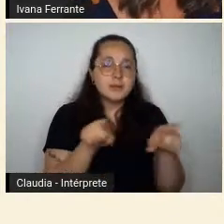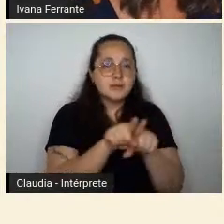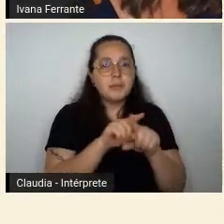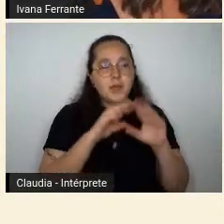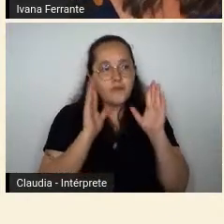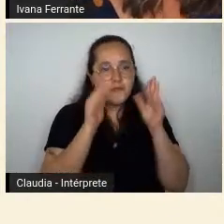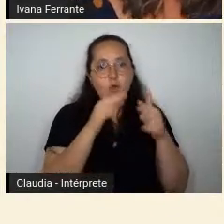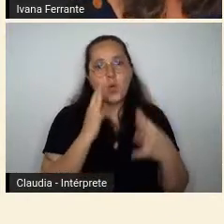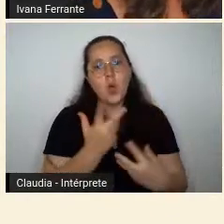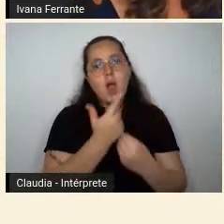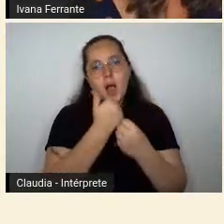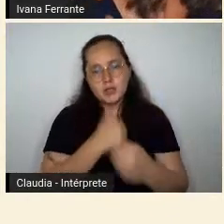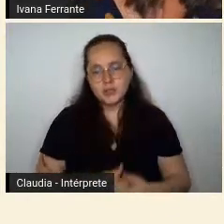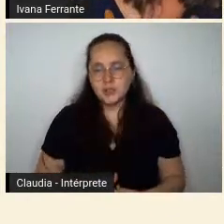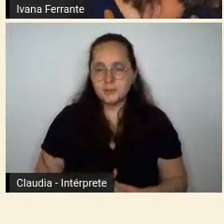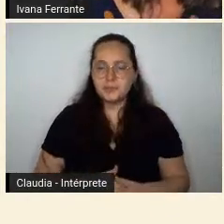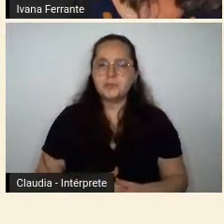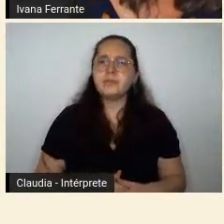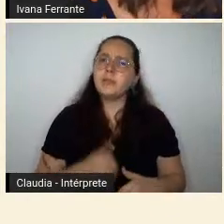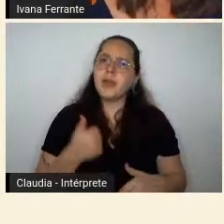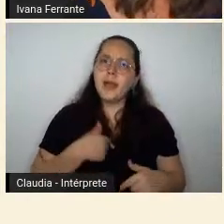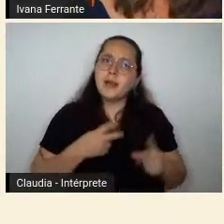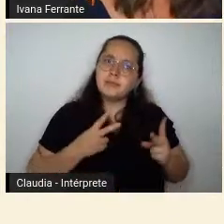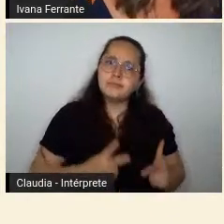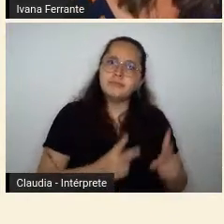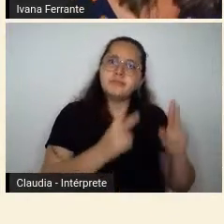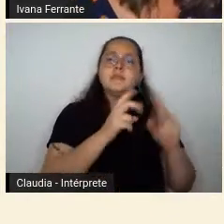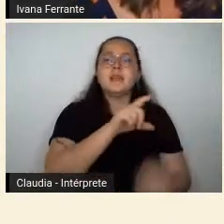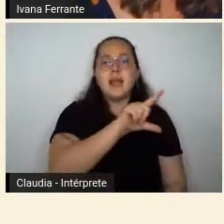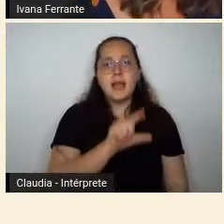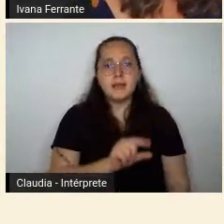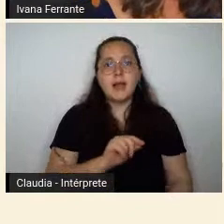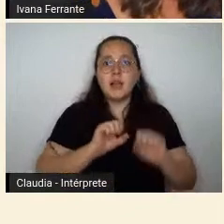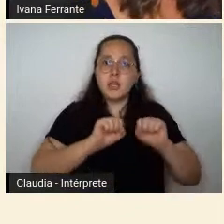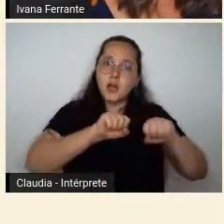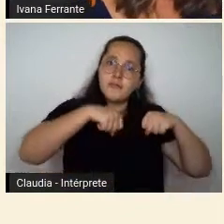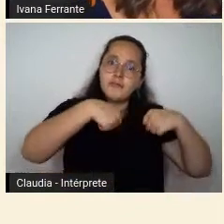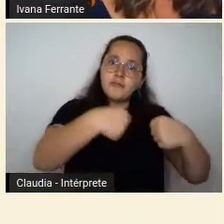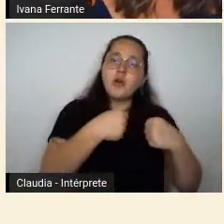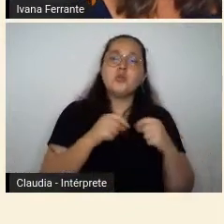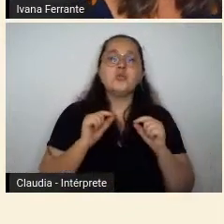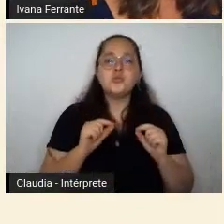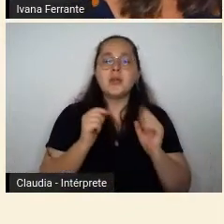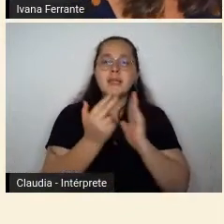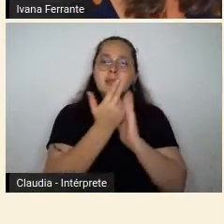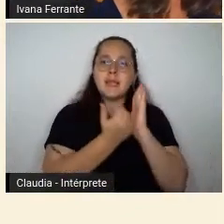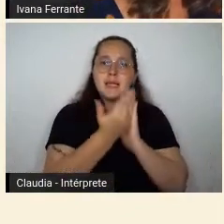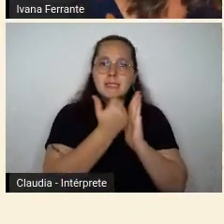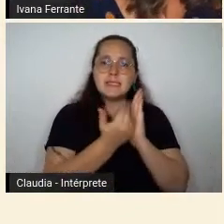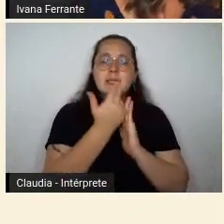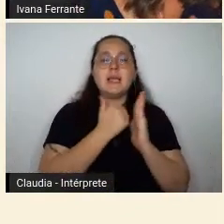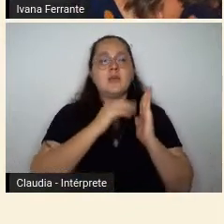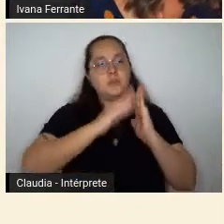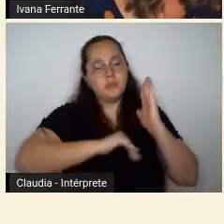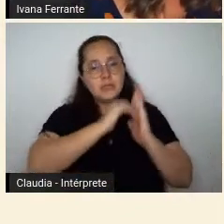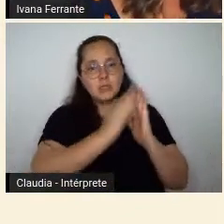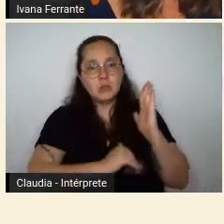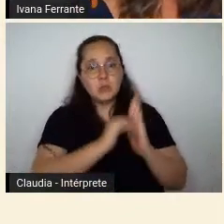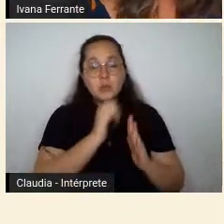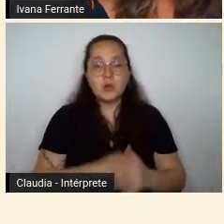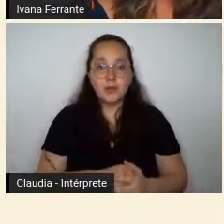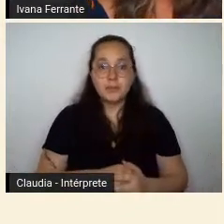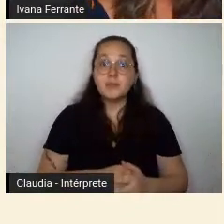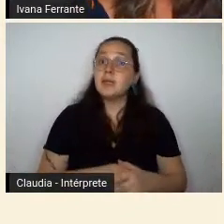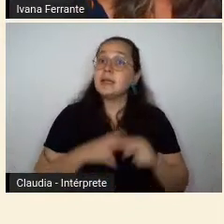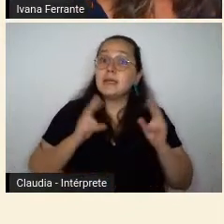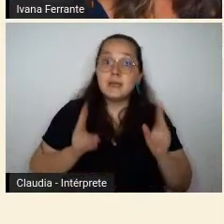Em sua temporada na Itália, ela dedicou-se ao desenho e à pintura, ela era uma grande desenhista, mantendo contato com